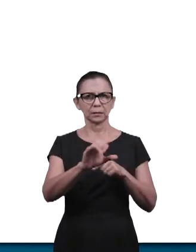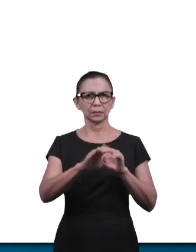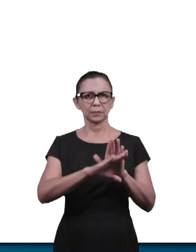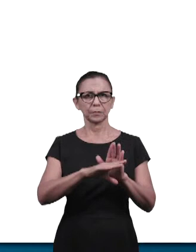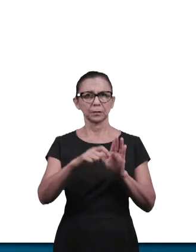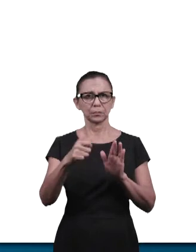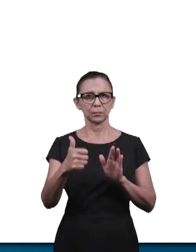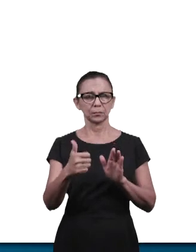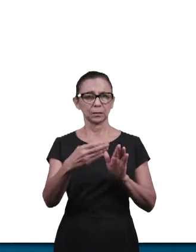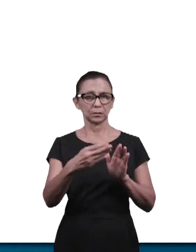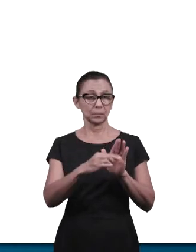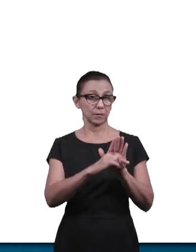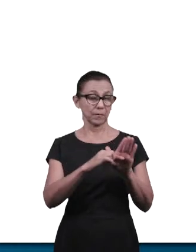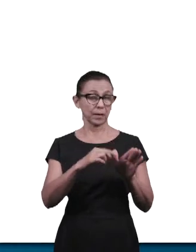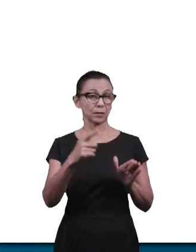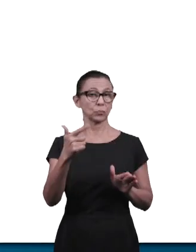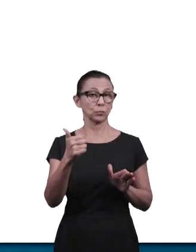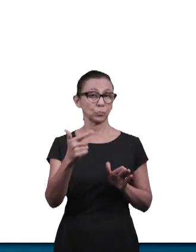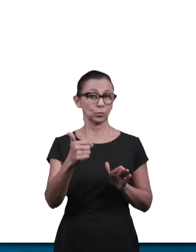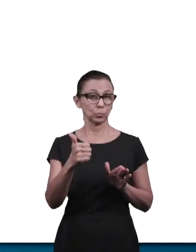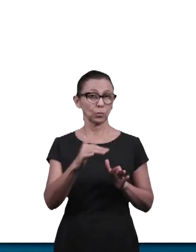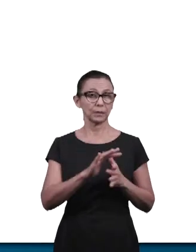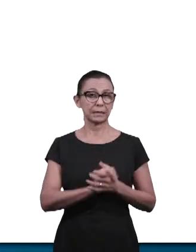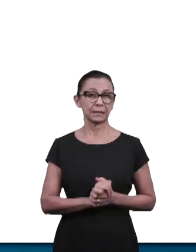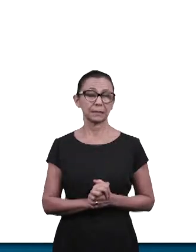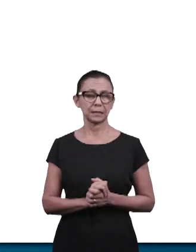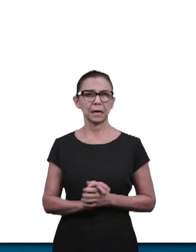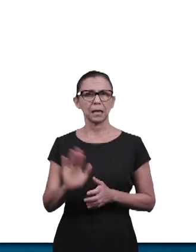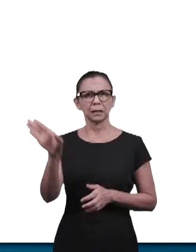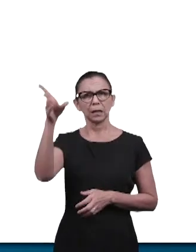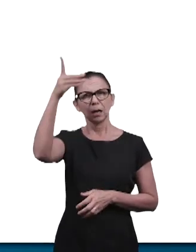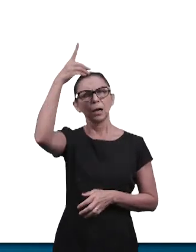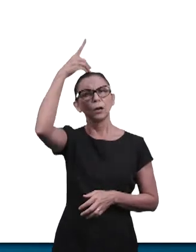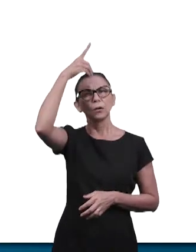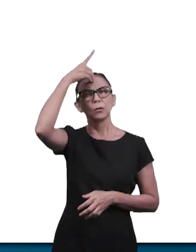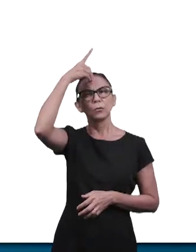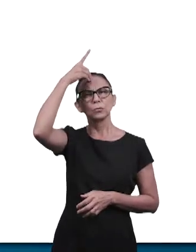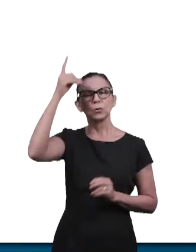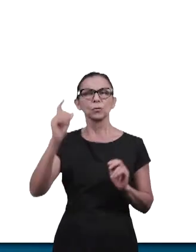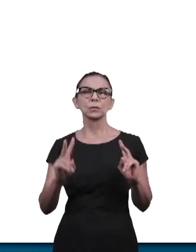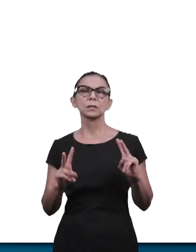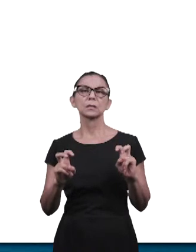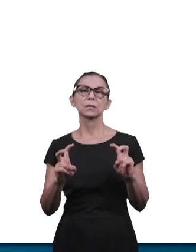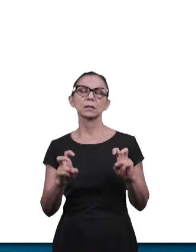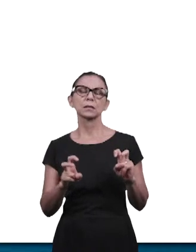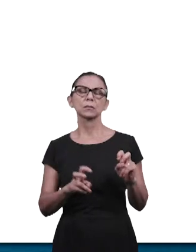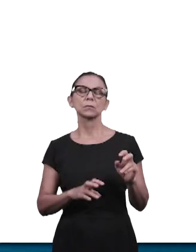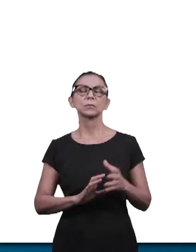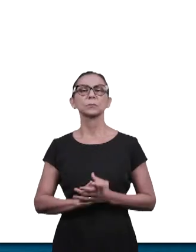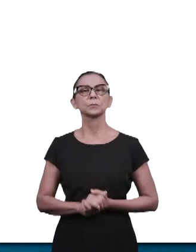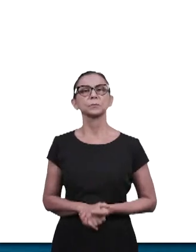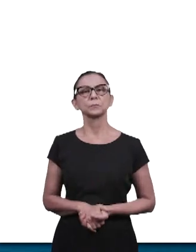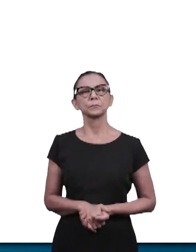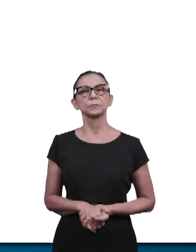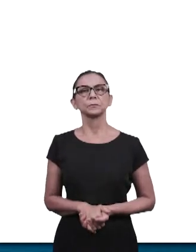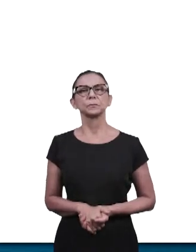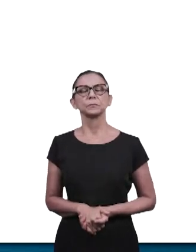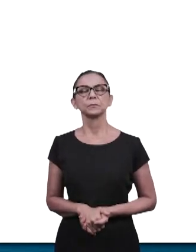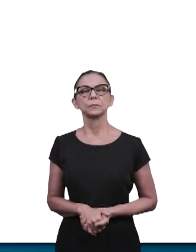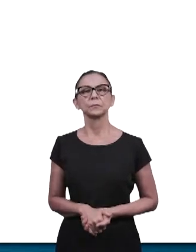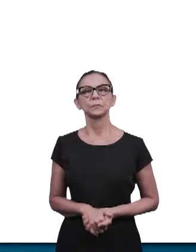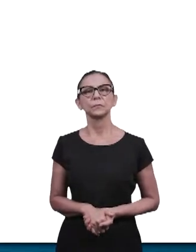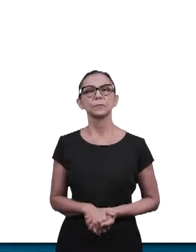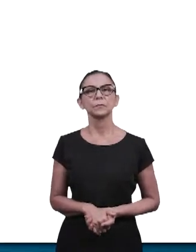Coríntios capítulo 14 verso 12 quanto aos dons espirituais, então o primeiro assunto, a primeira pergunta é